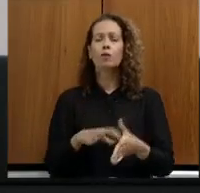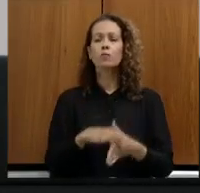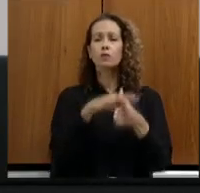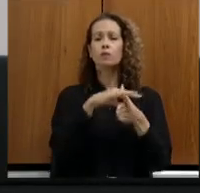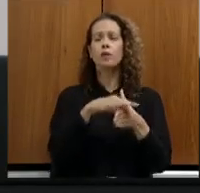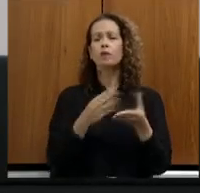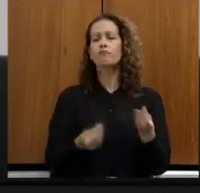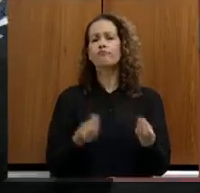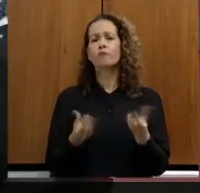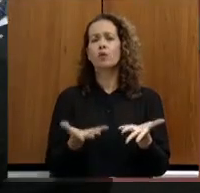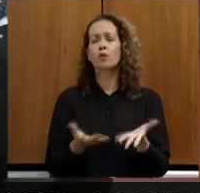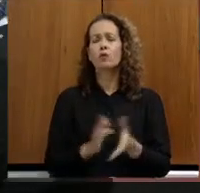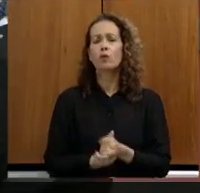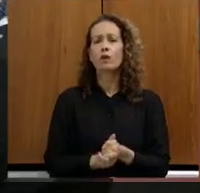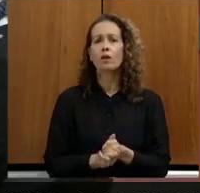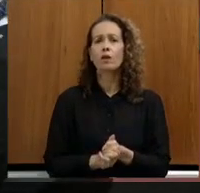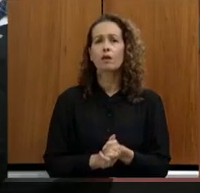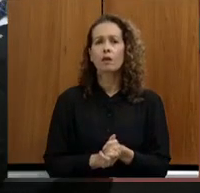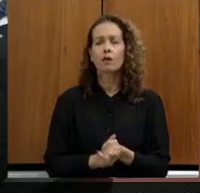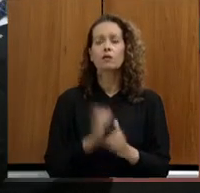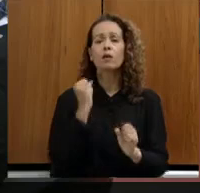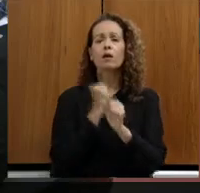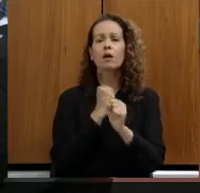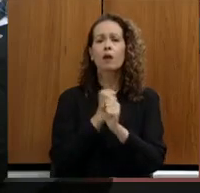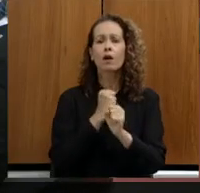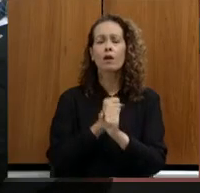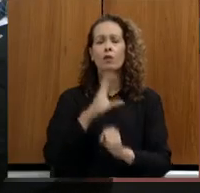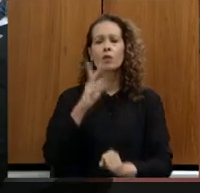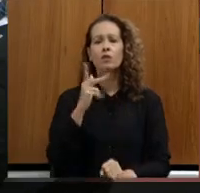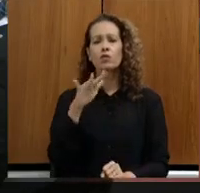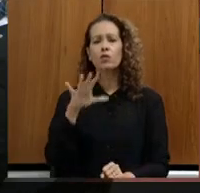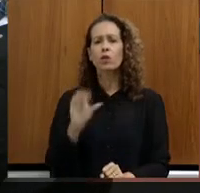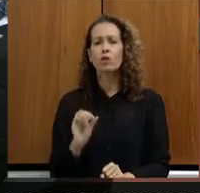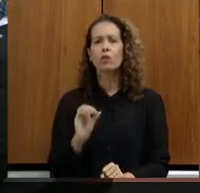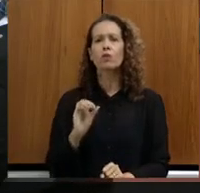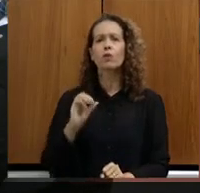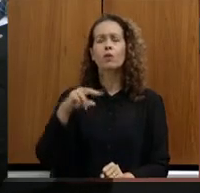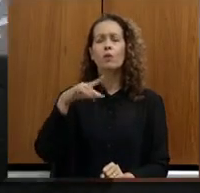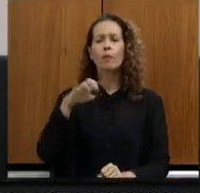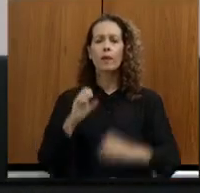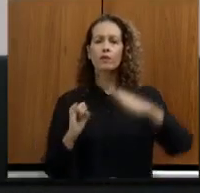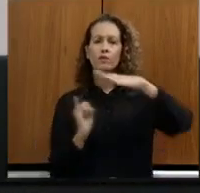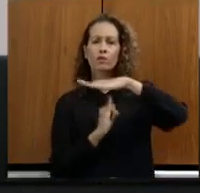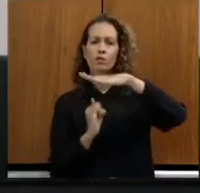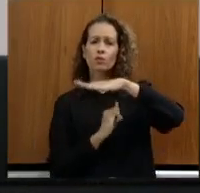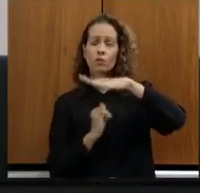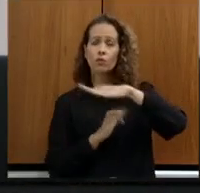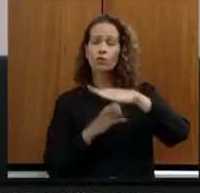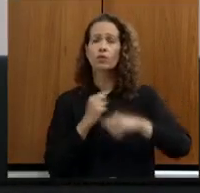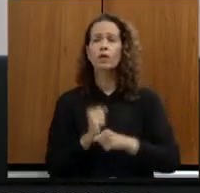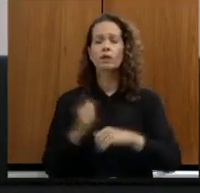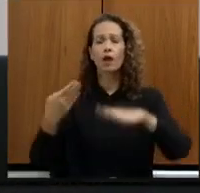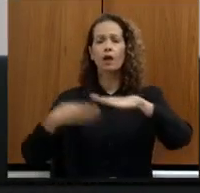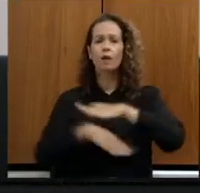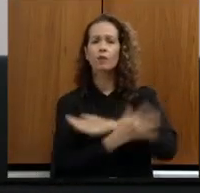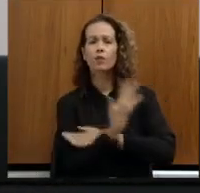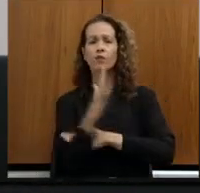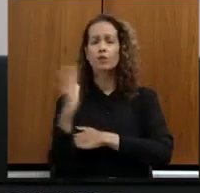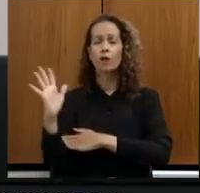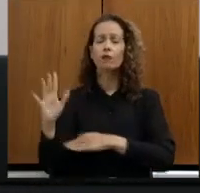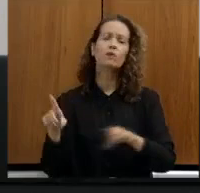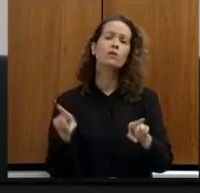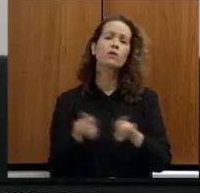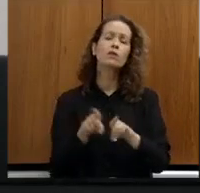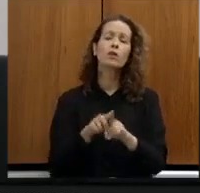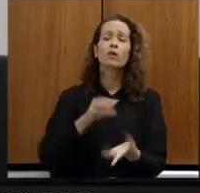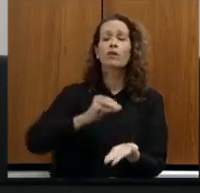de instalação da fábrica ao embargo da obra feita pelo Instituto Chico Mendes de conservação da biodiversidade que alega a falta de estudos aprofundados